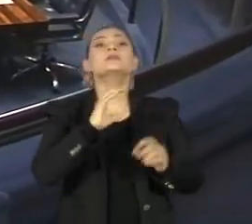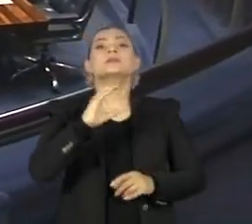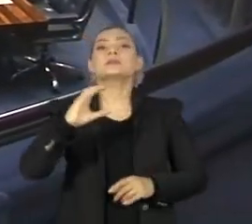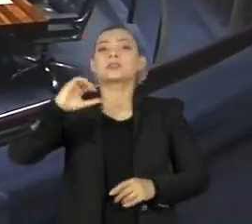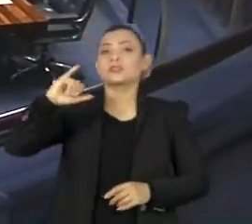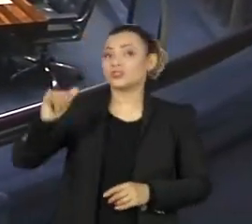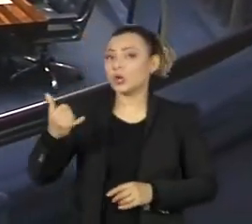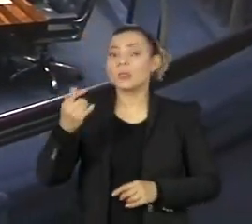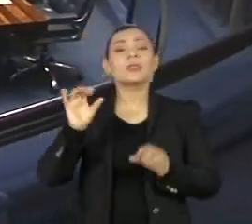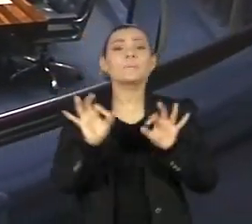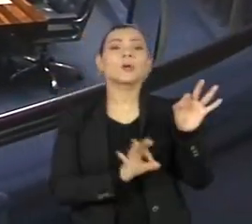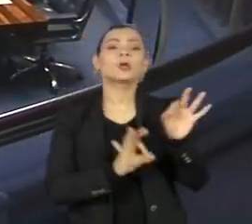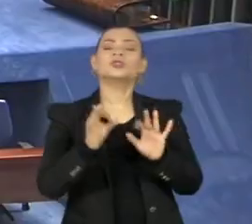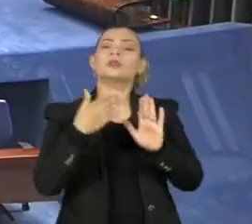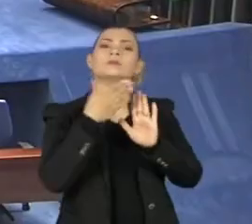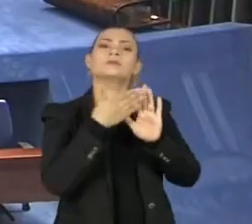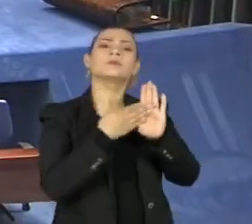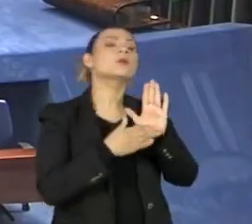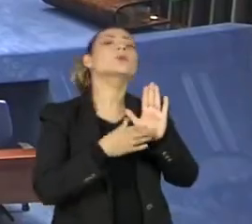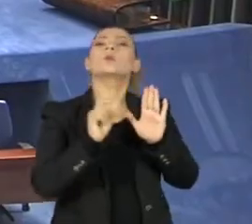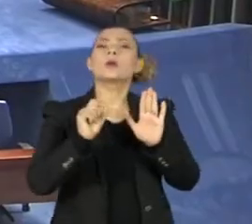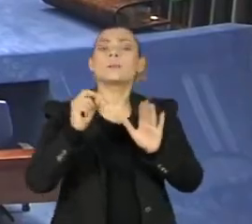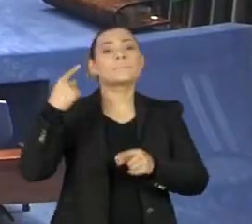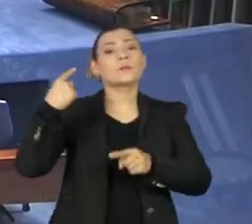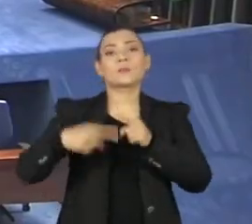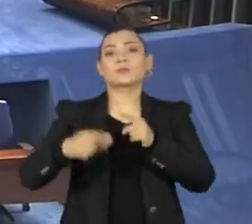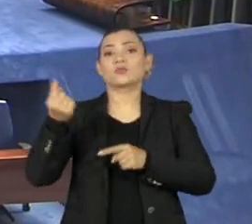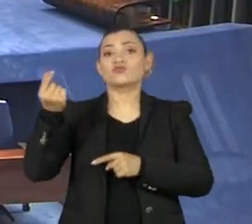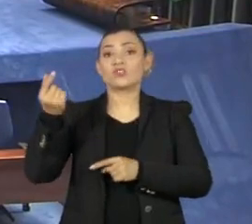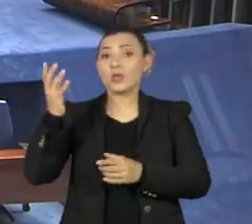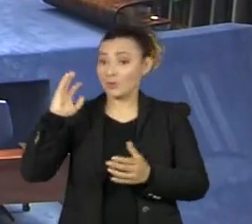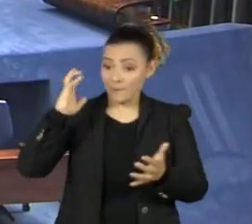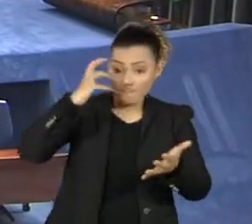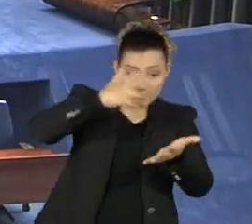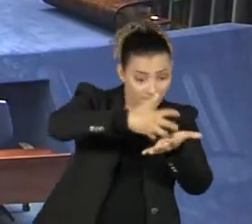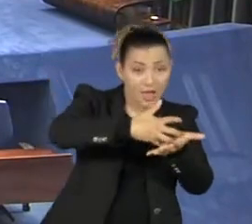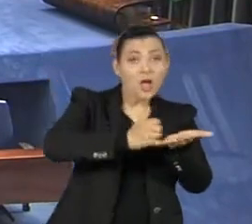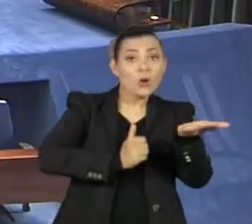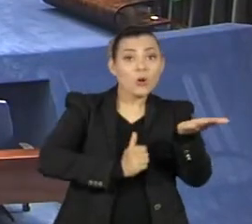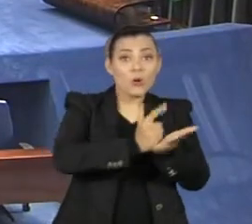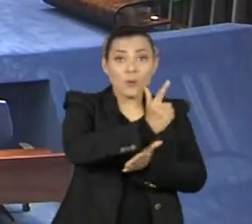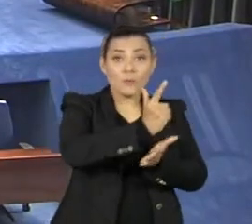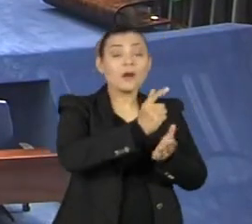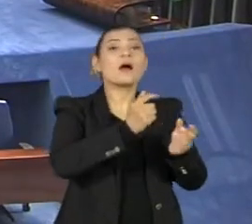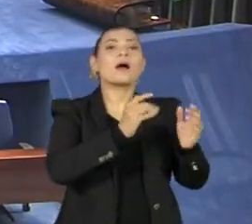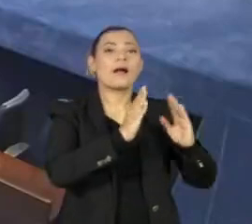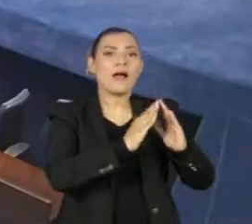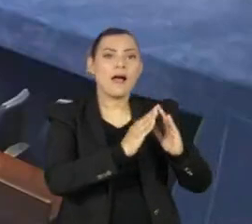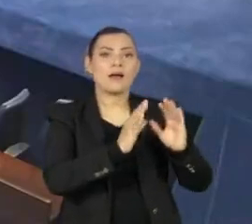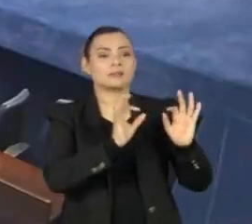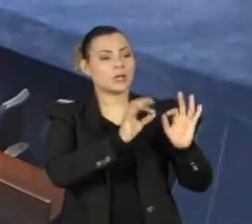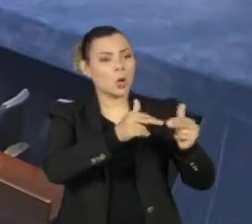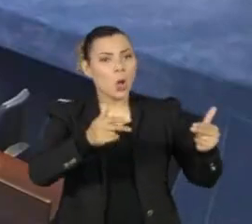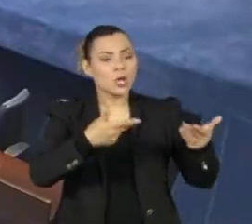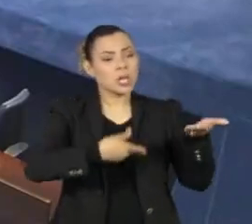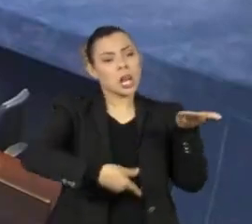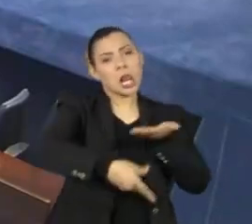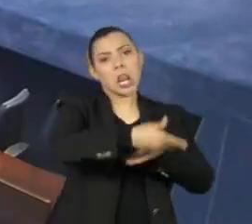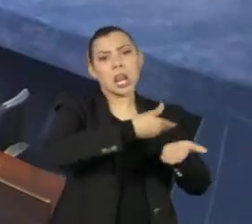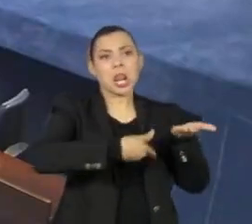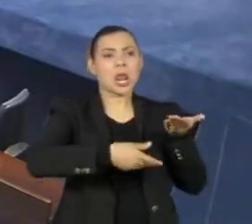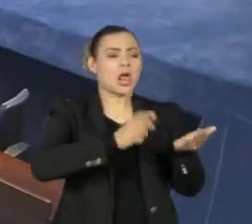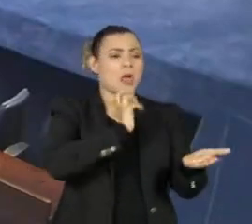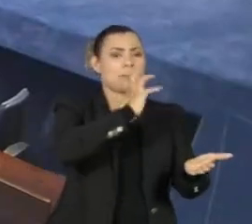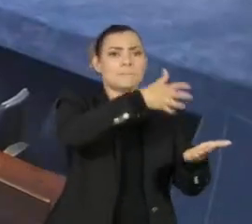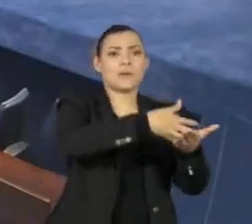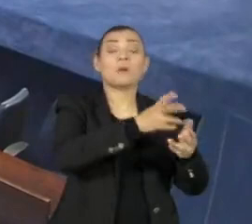Justiça, um projeto que prevê a proibição de uso de dinheiro em espécie para transações imobiliárias, como forma de prevenir a